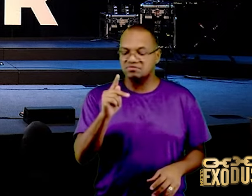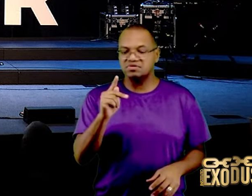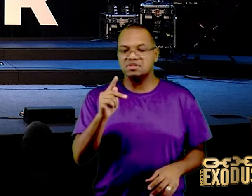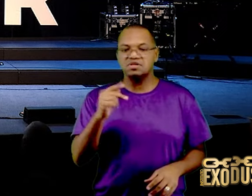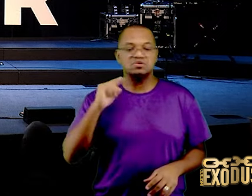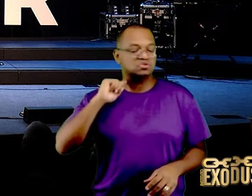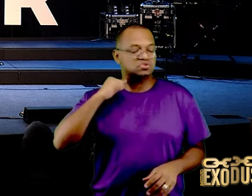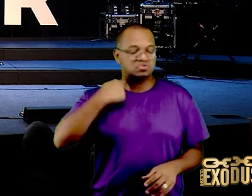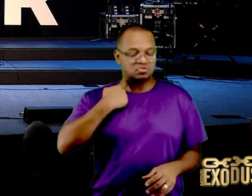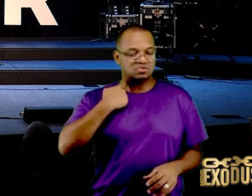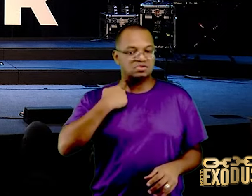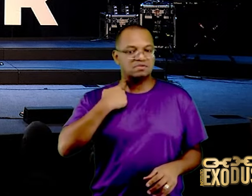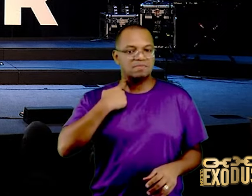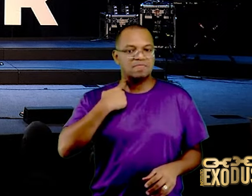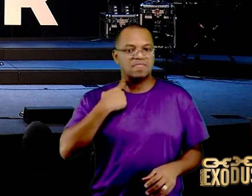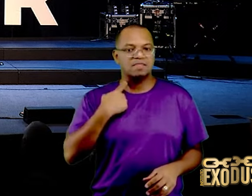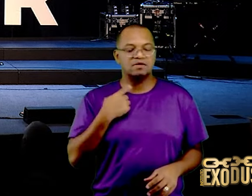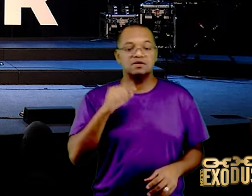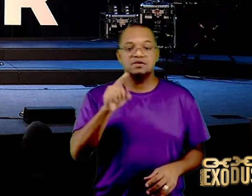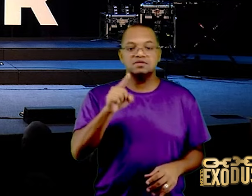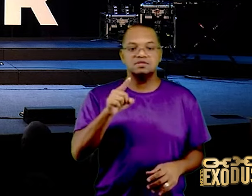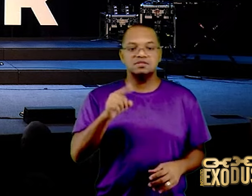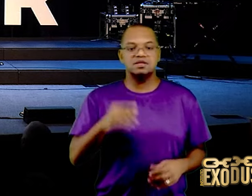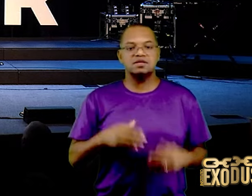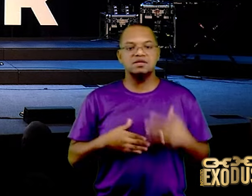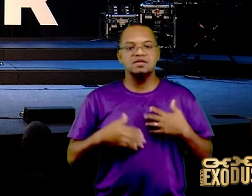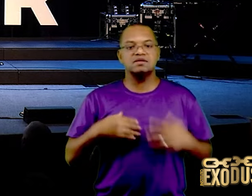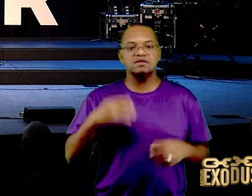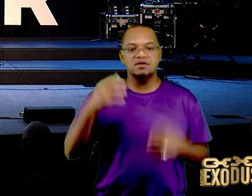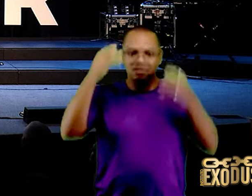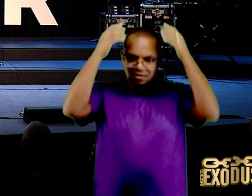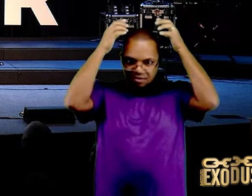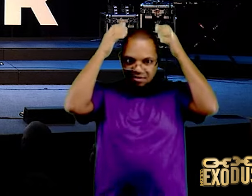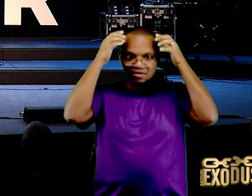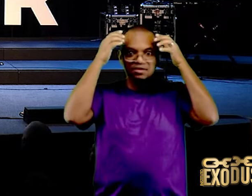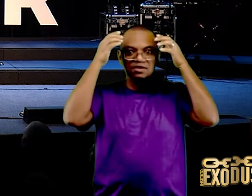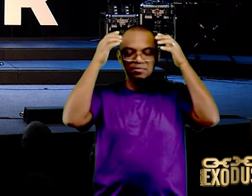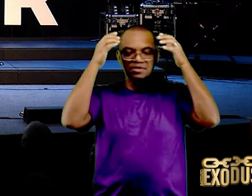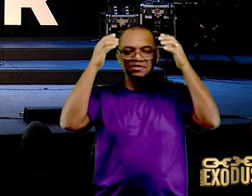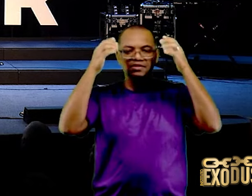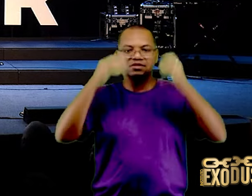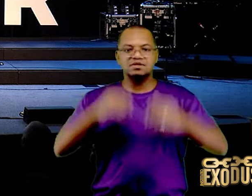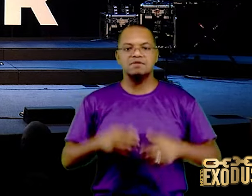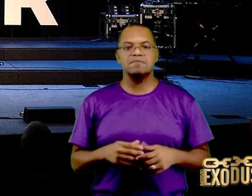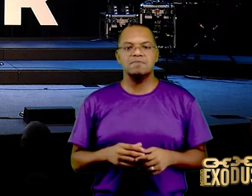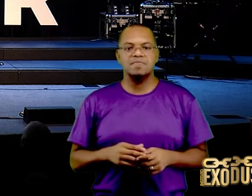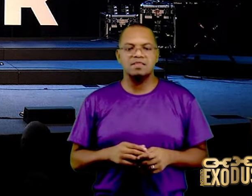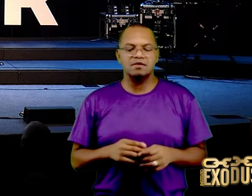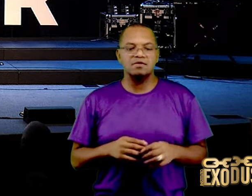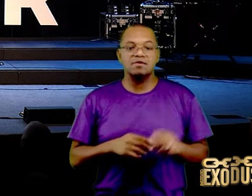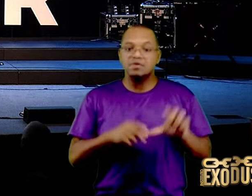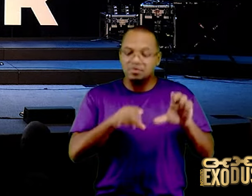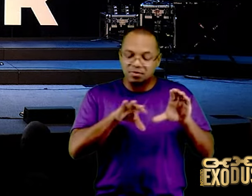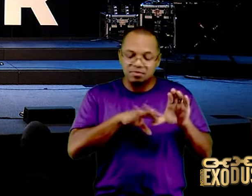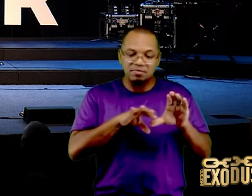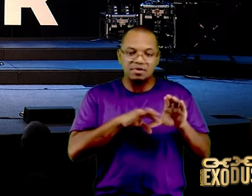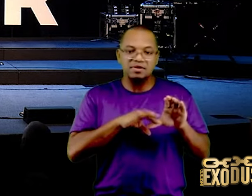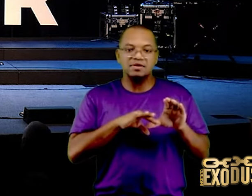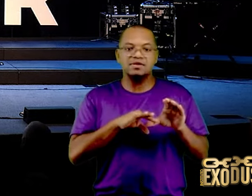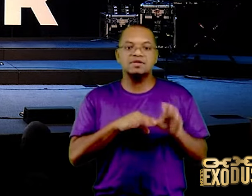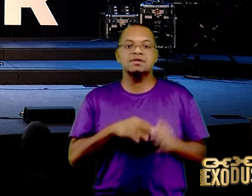Você tem um capacete da salvação, você já ajustou as botas, da prontidão do Evangelho da Paz, se embrulhou na verdade,